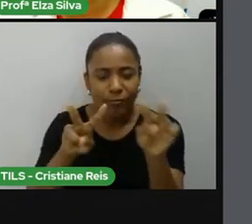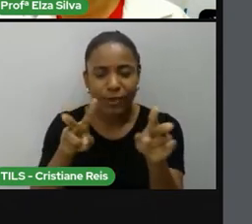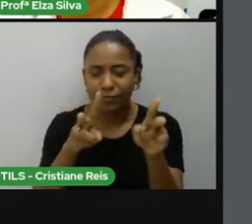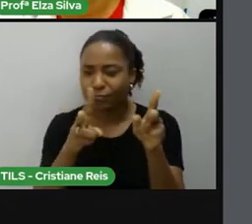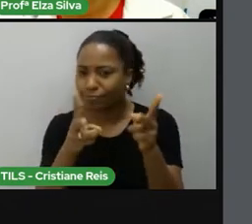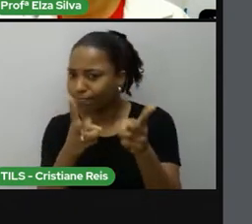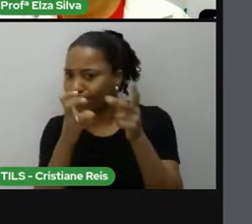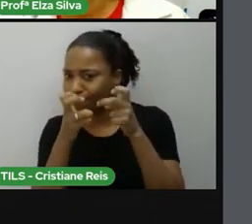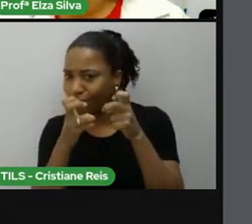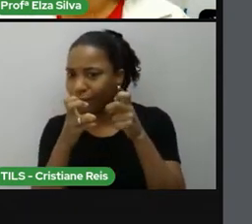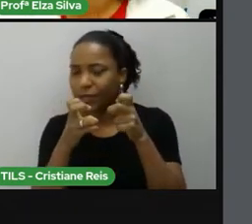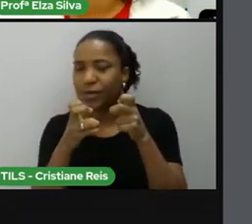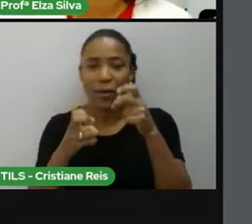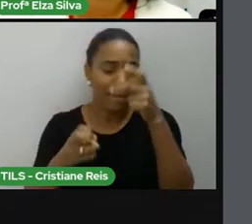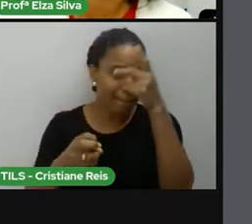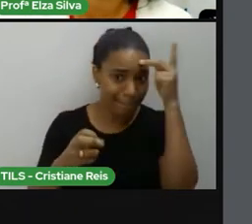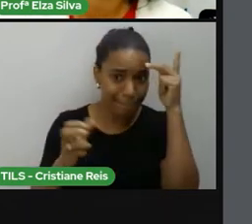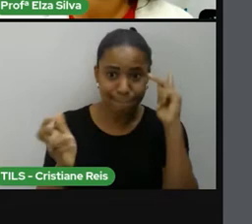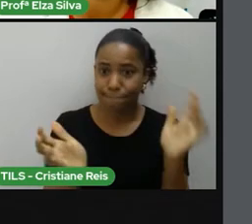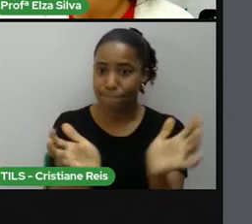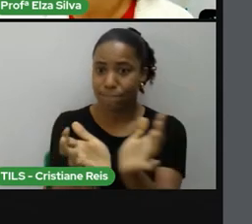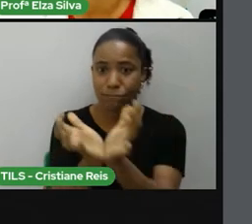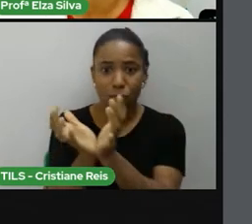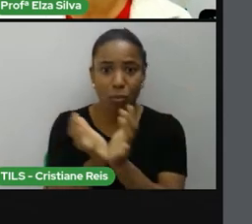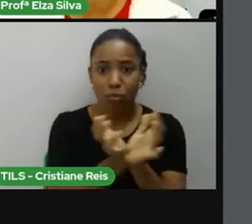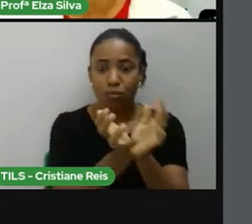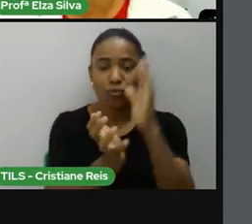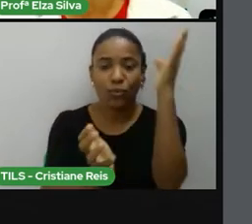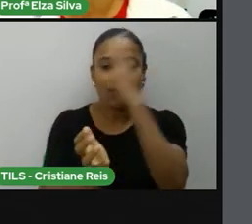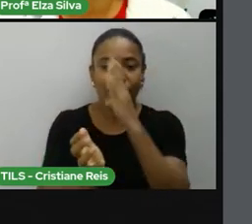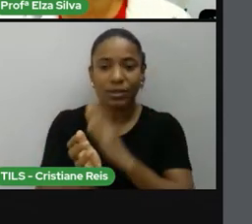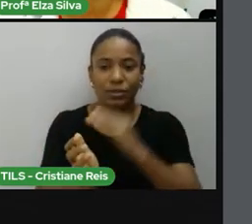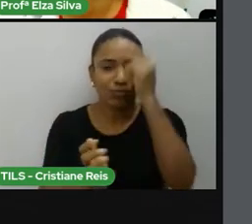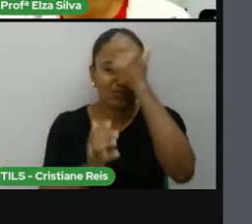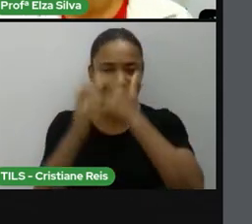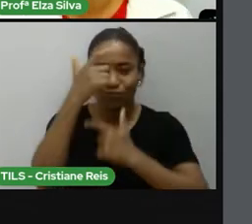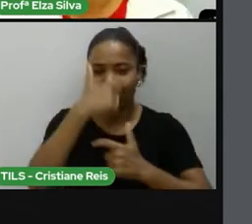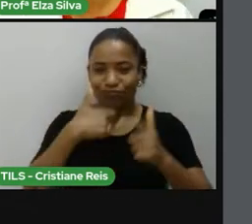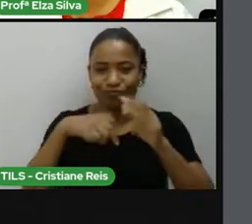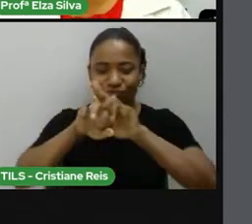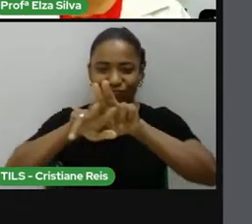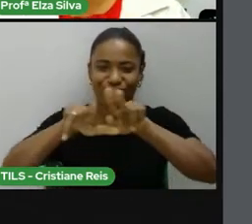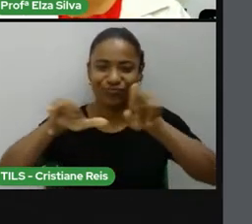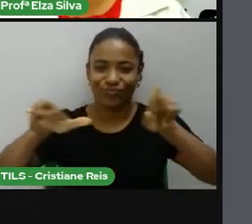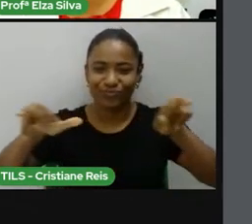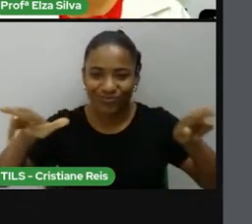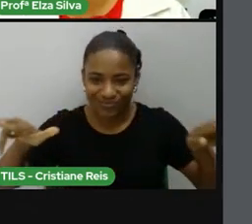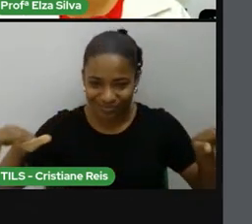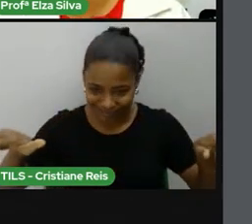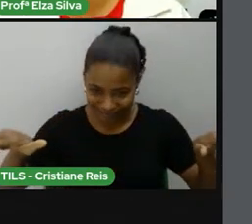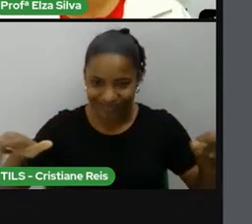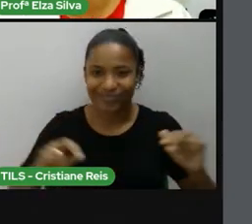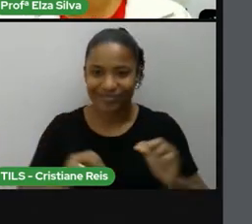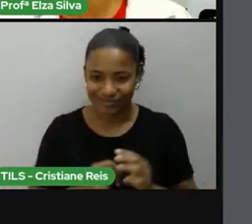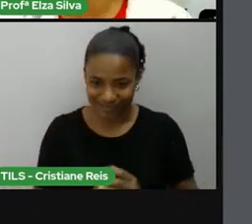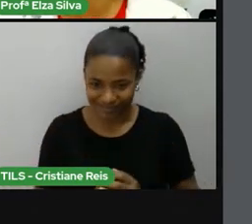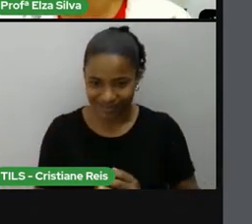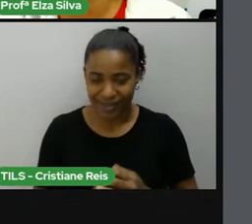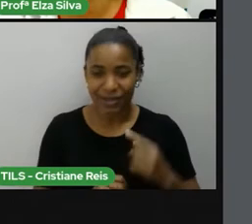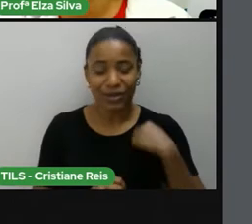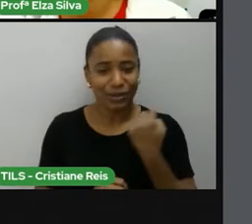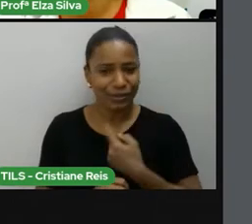brasileiro. E é claro que ela também nos mostra que já que nós somos tão